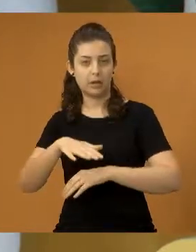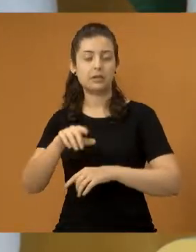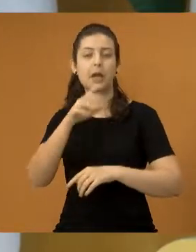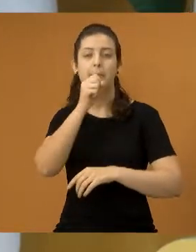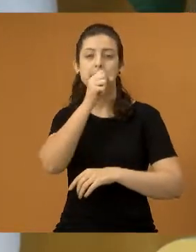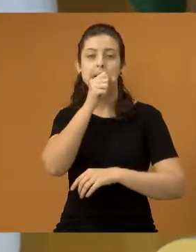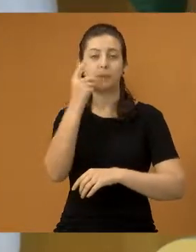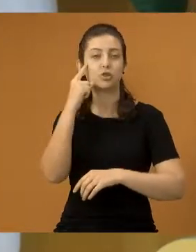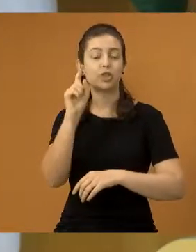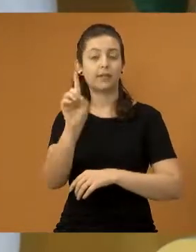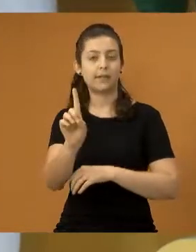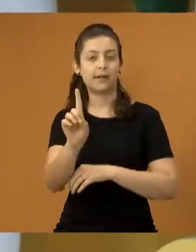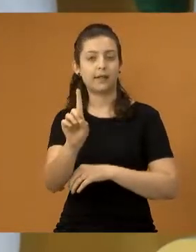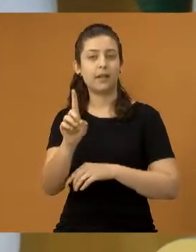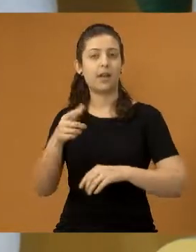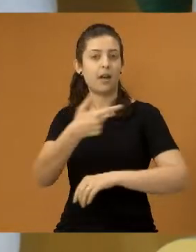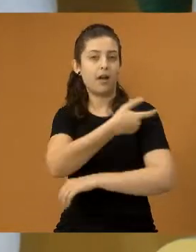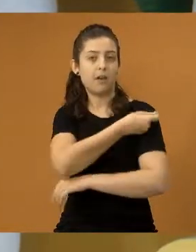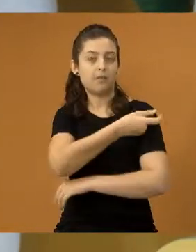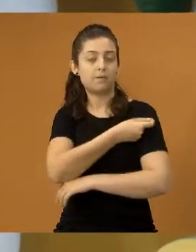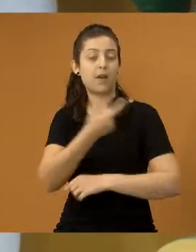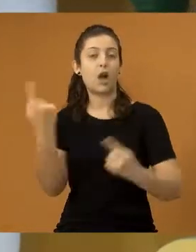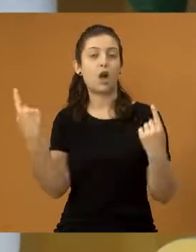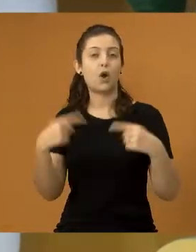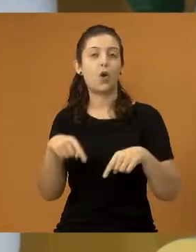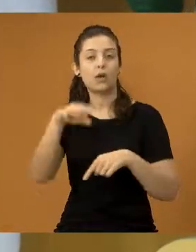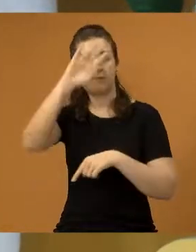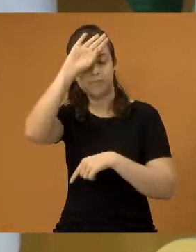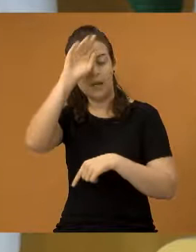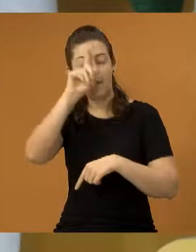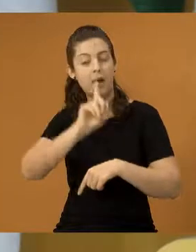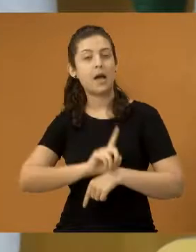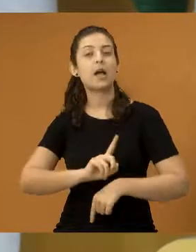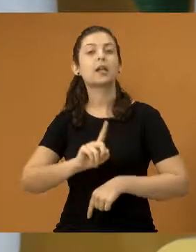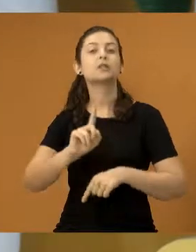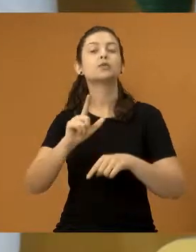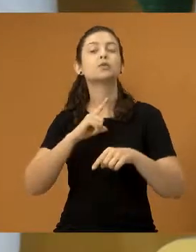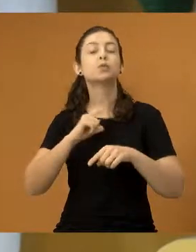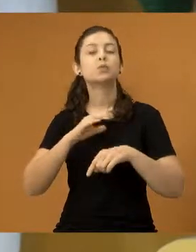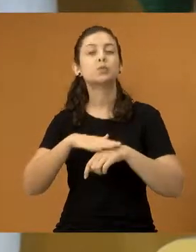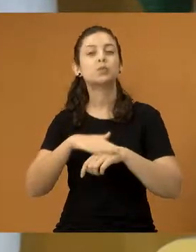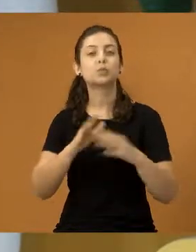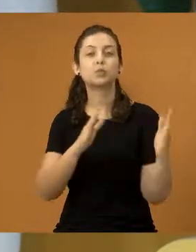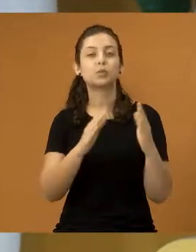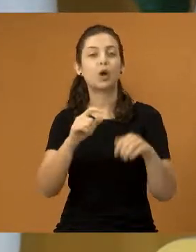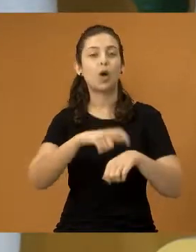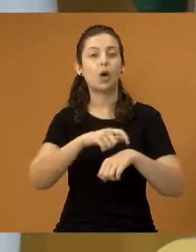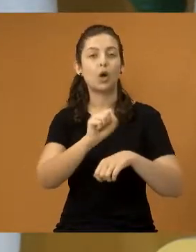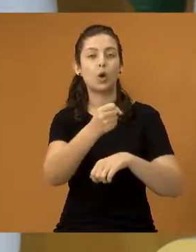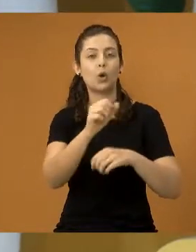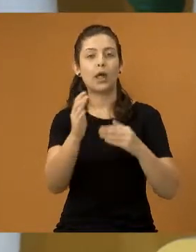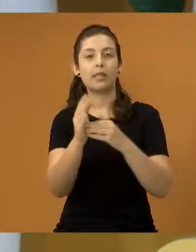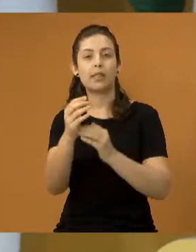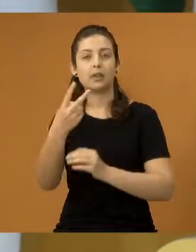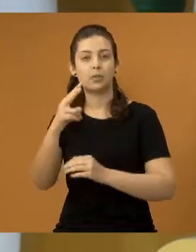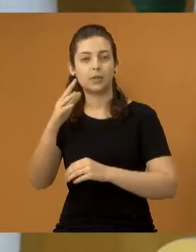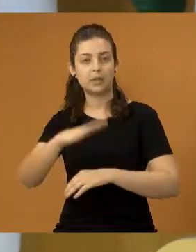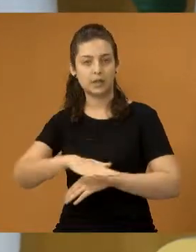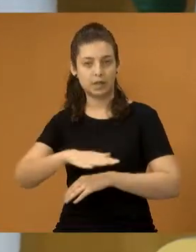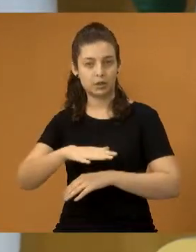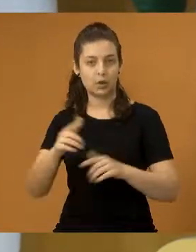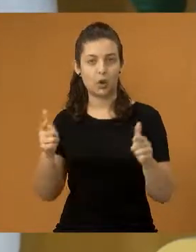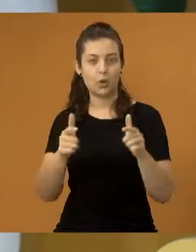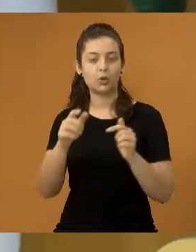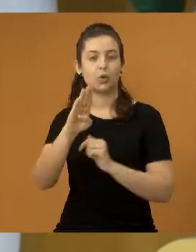no sábado é o dia D da vacinação contra a febre amarela, vai ser feita do período das 8 às 14 horas nas